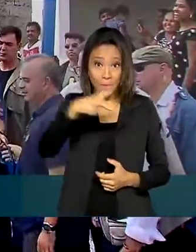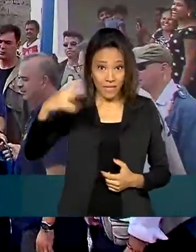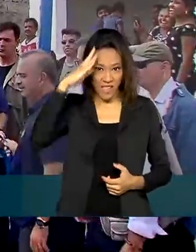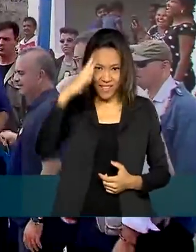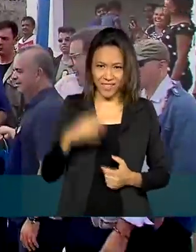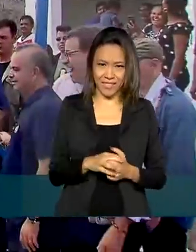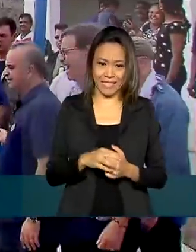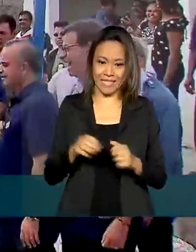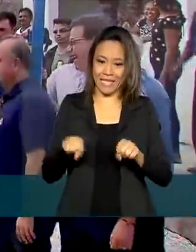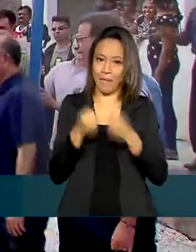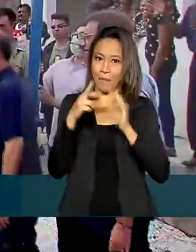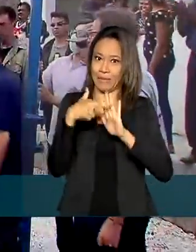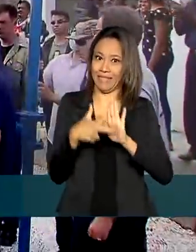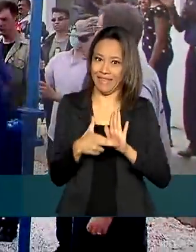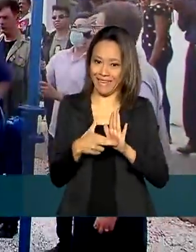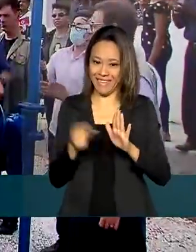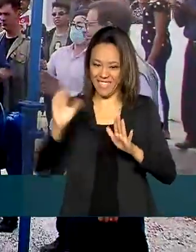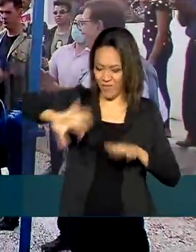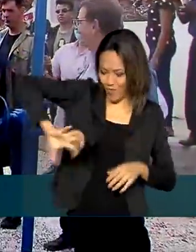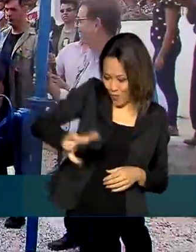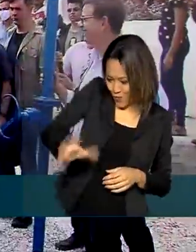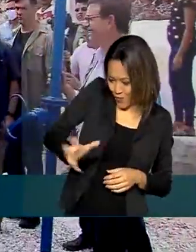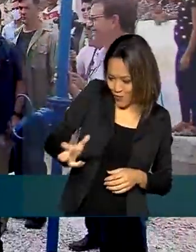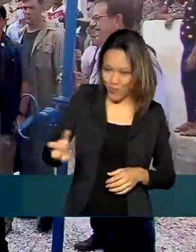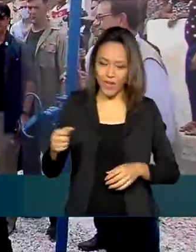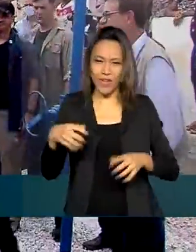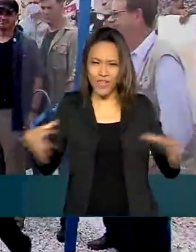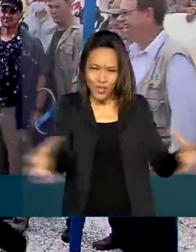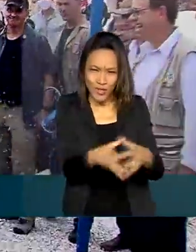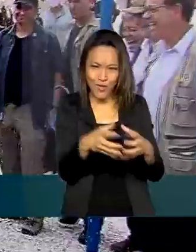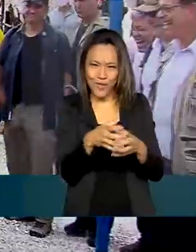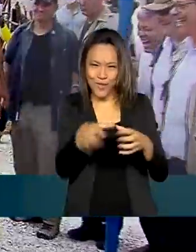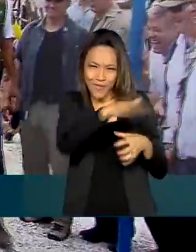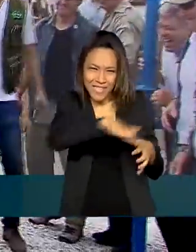protocolo e comemorou a chegada da água junto com as crianças.